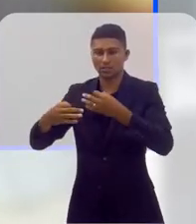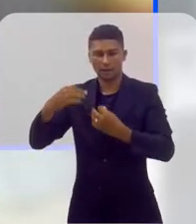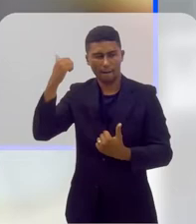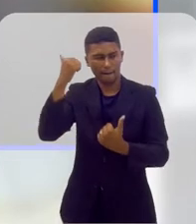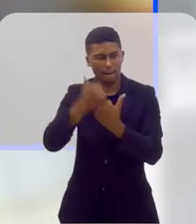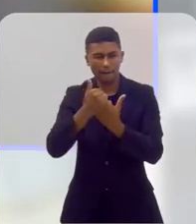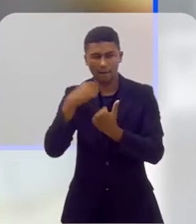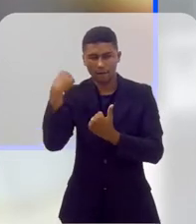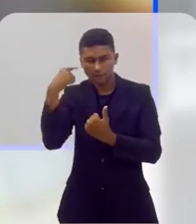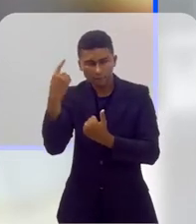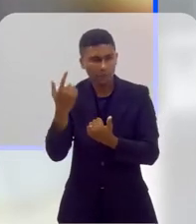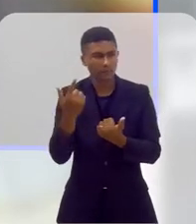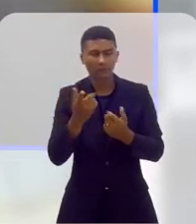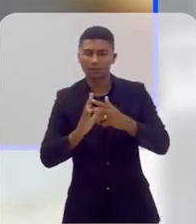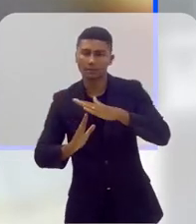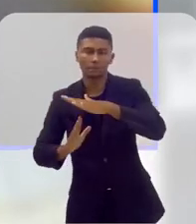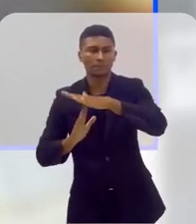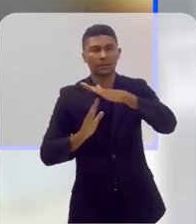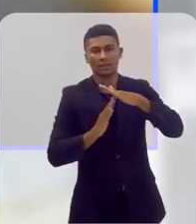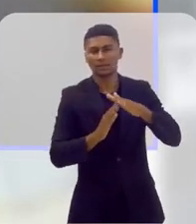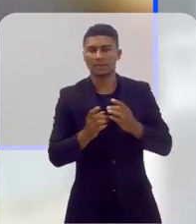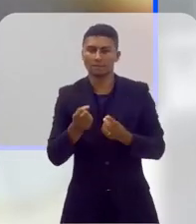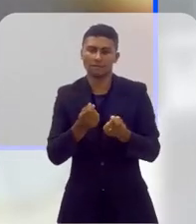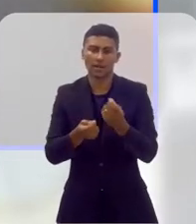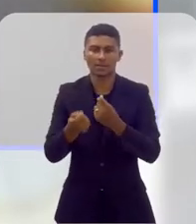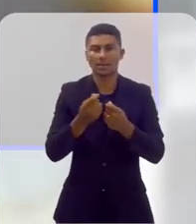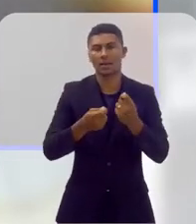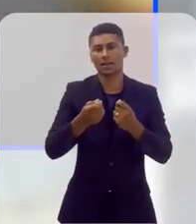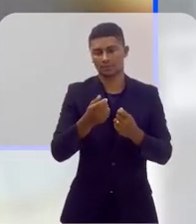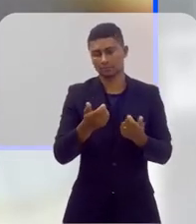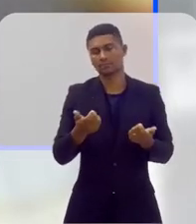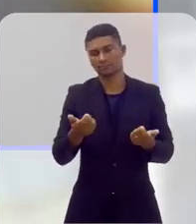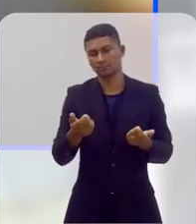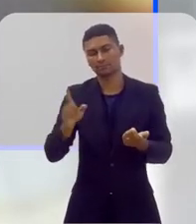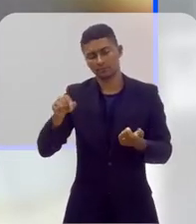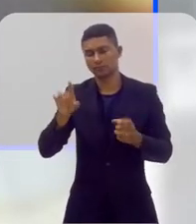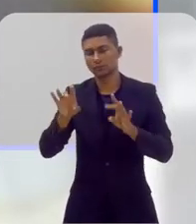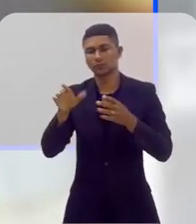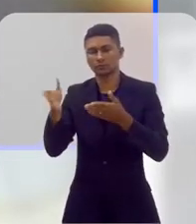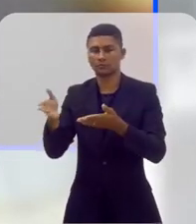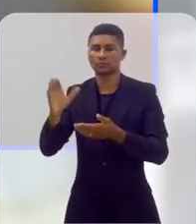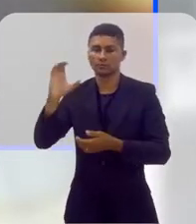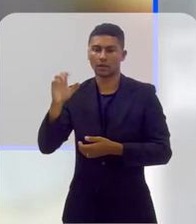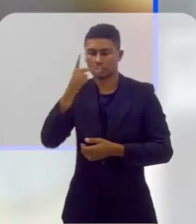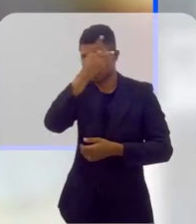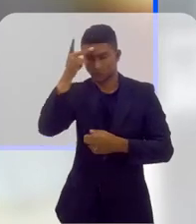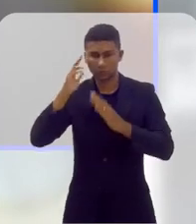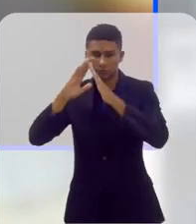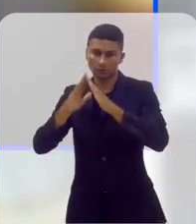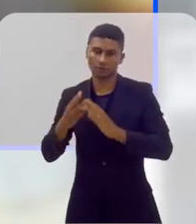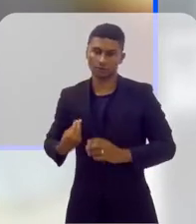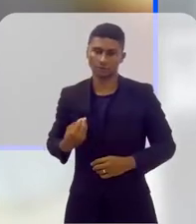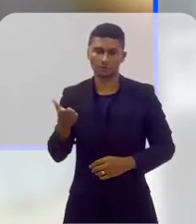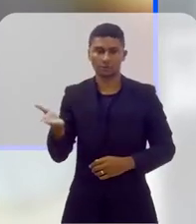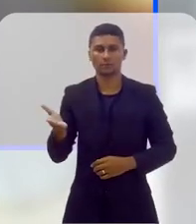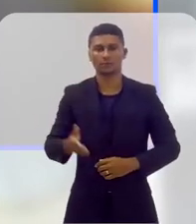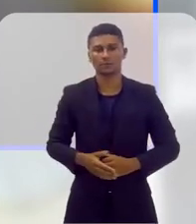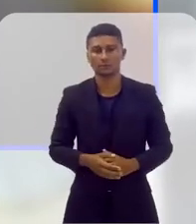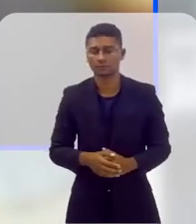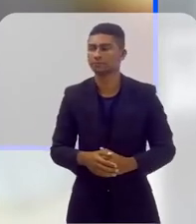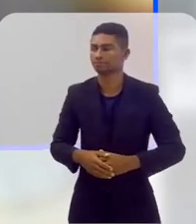limitação técnica, processual e também financeira e material, ela é para os residentes em Niterói.